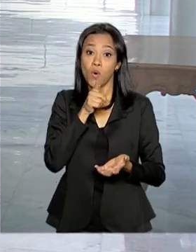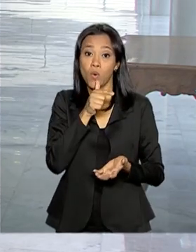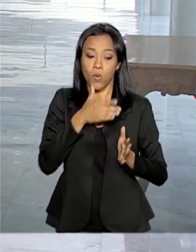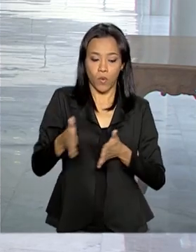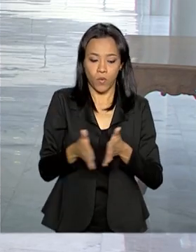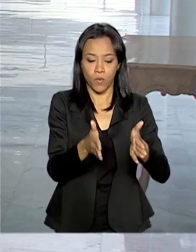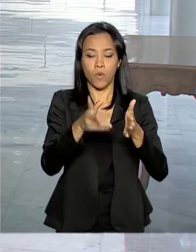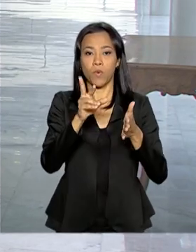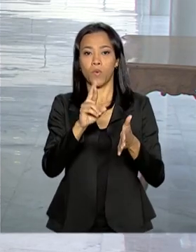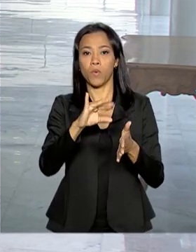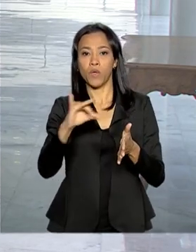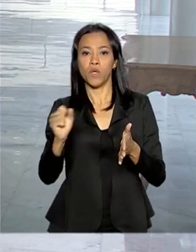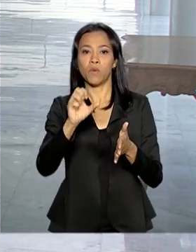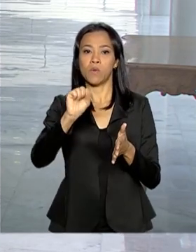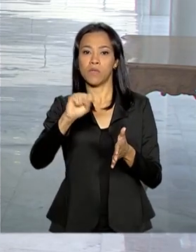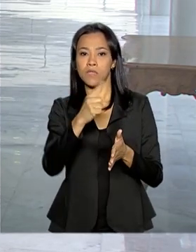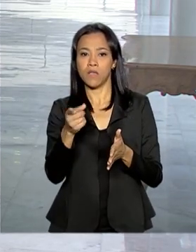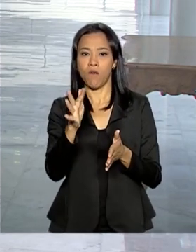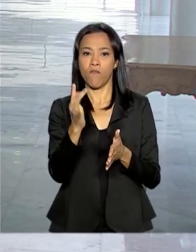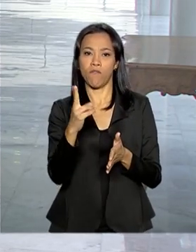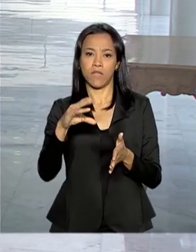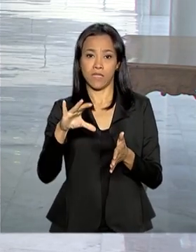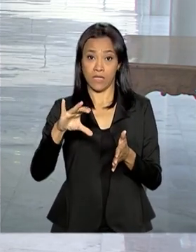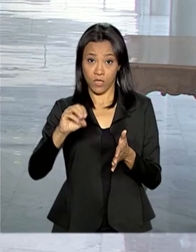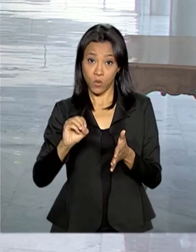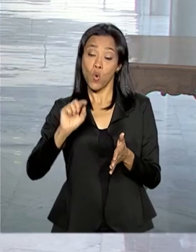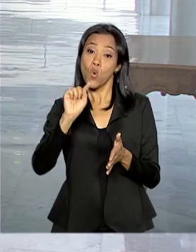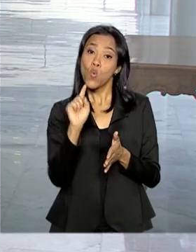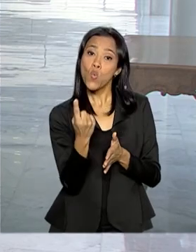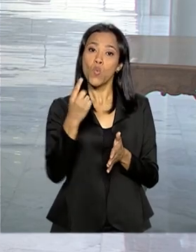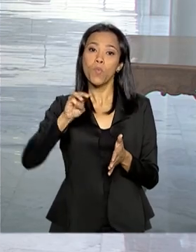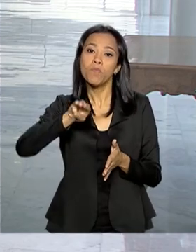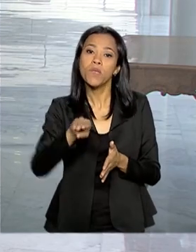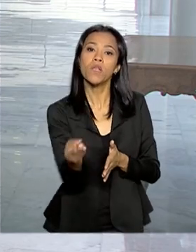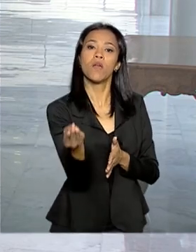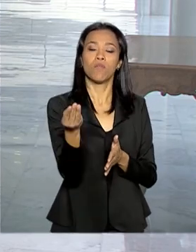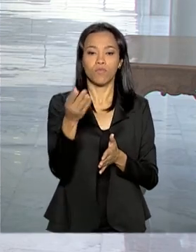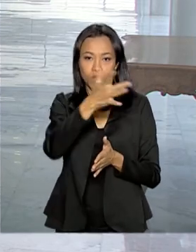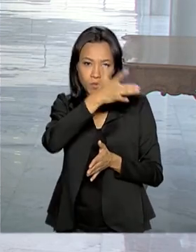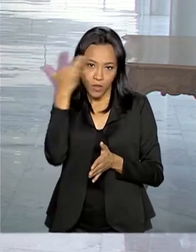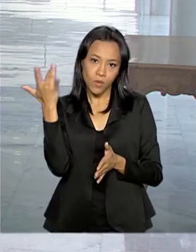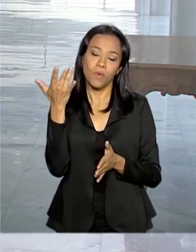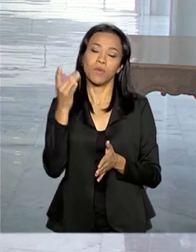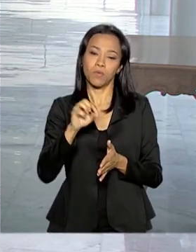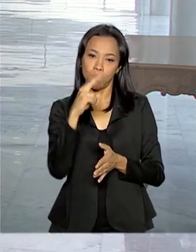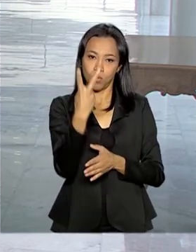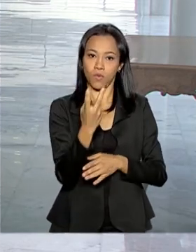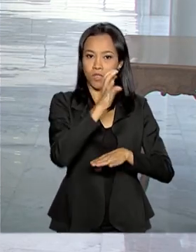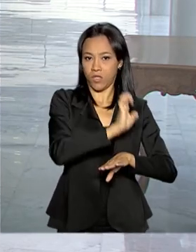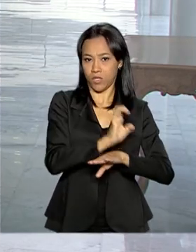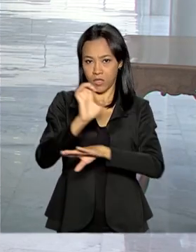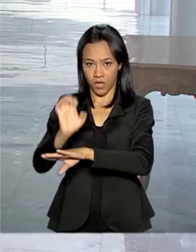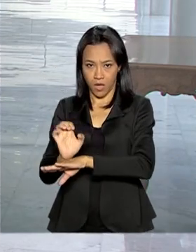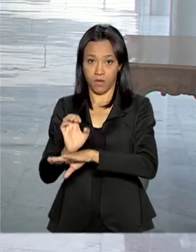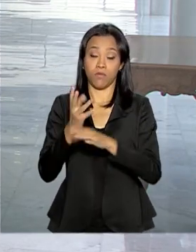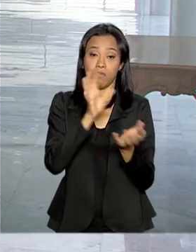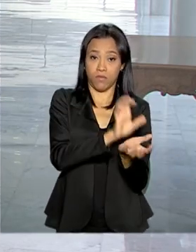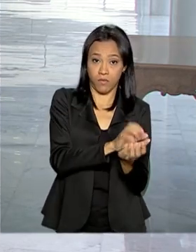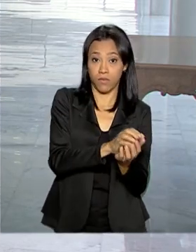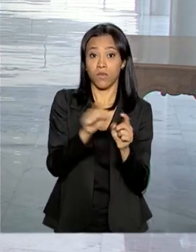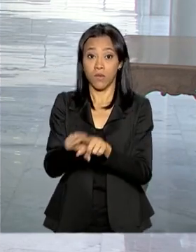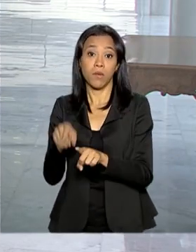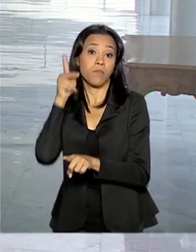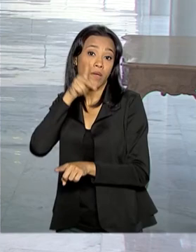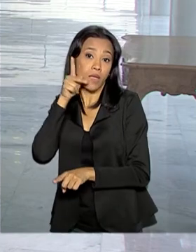abastecimento regular de água para um milhão de pessoas em Pernambuco e na Paraíba. E mudando de assunto, o